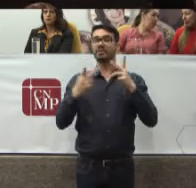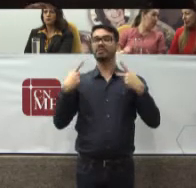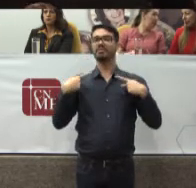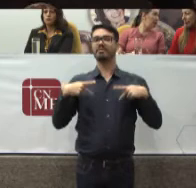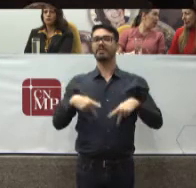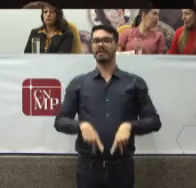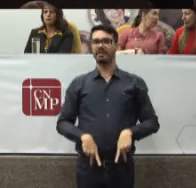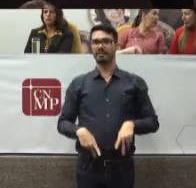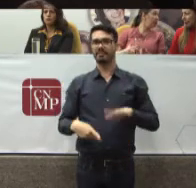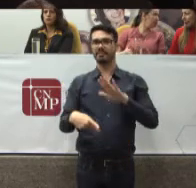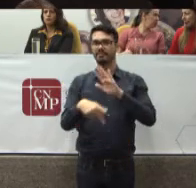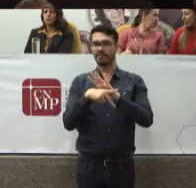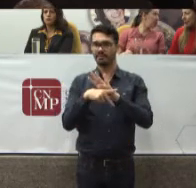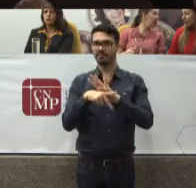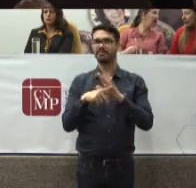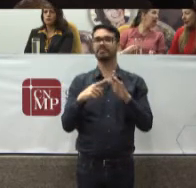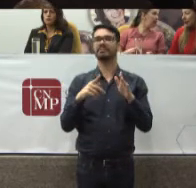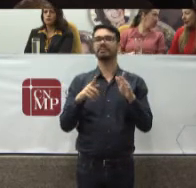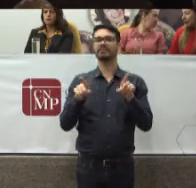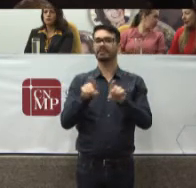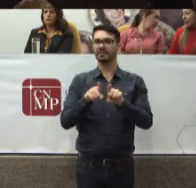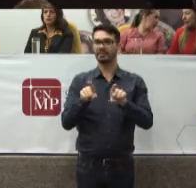O trato O